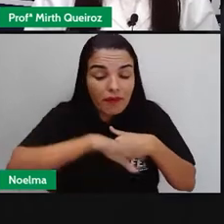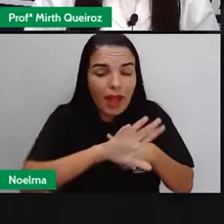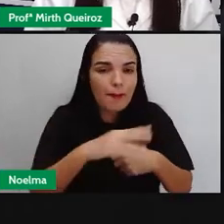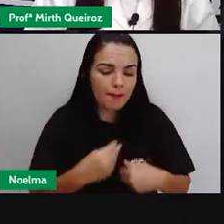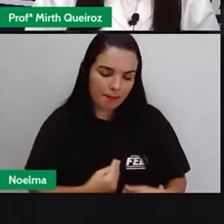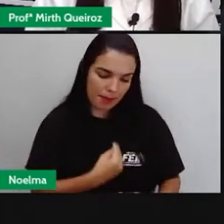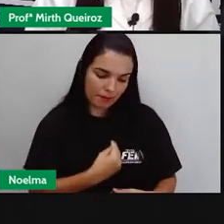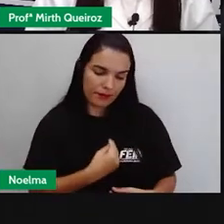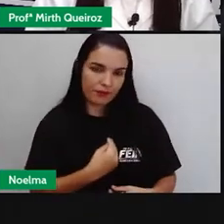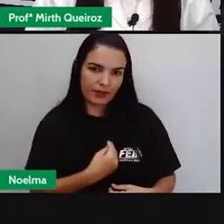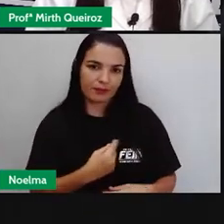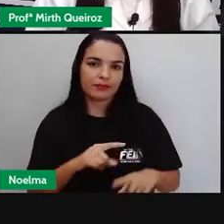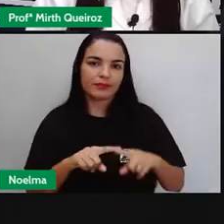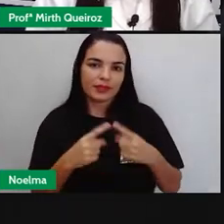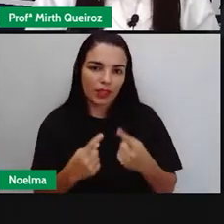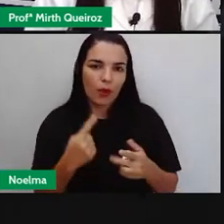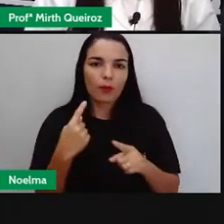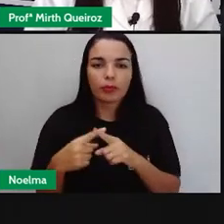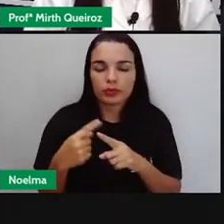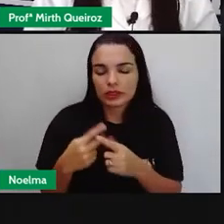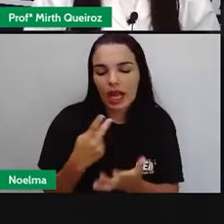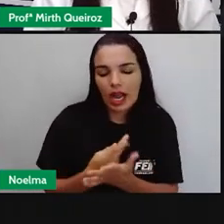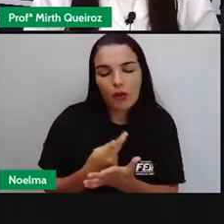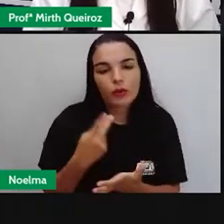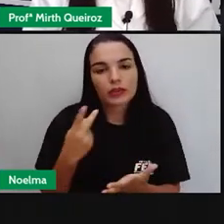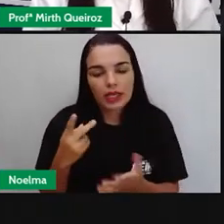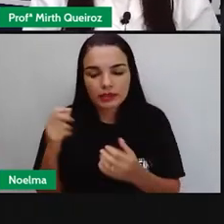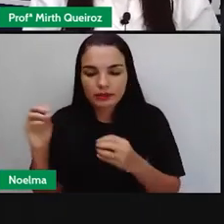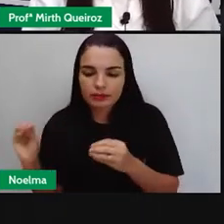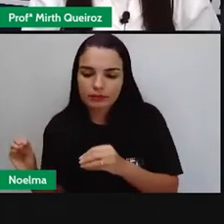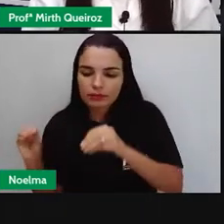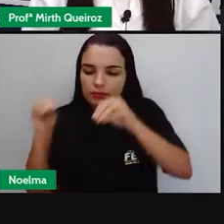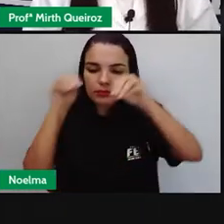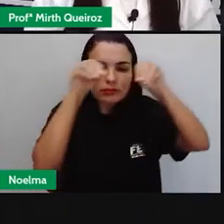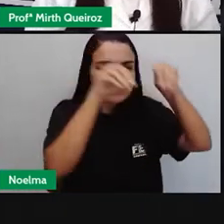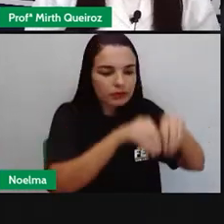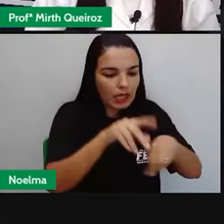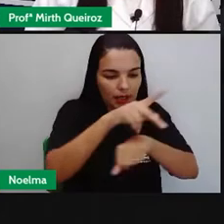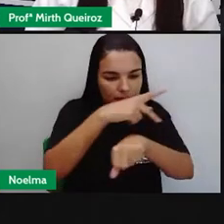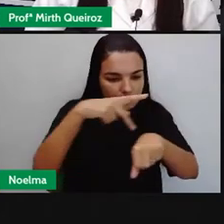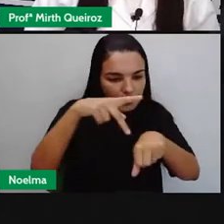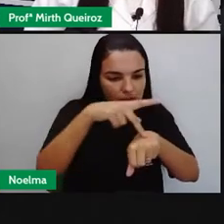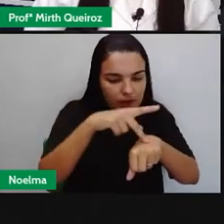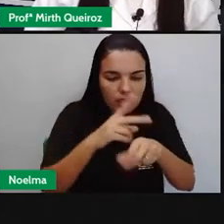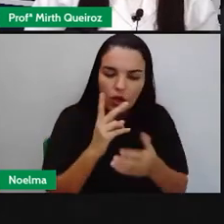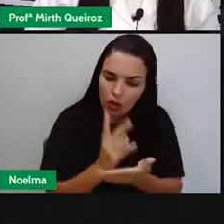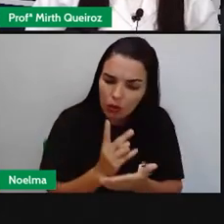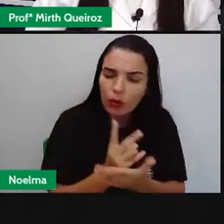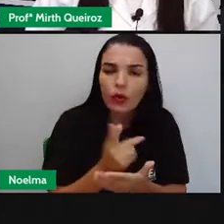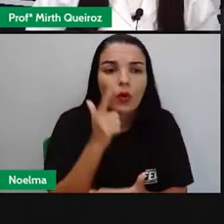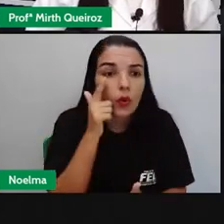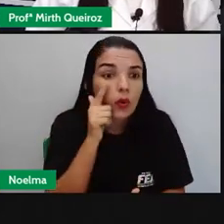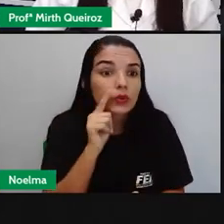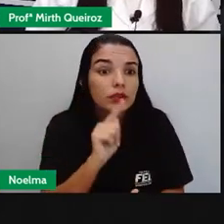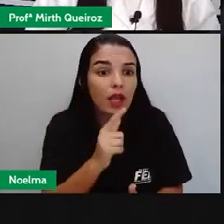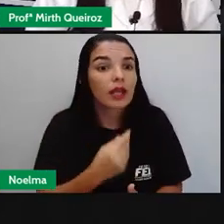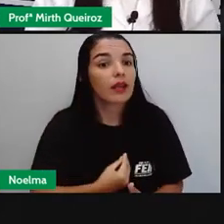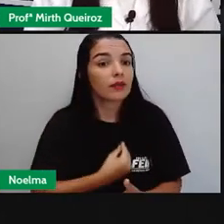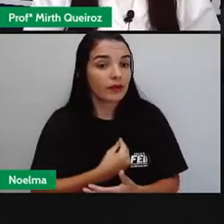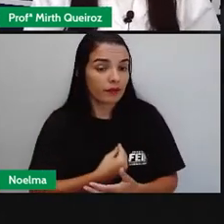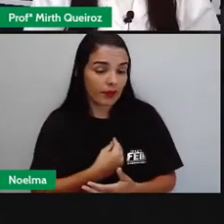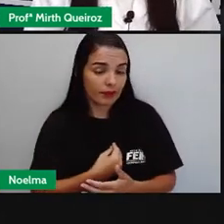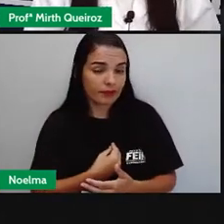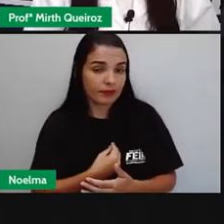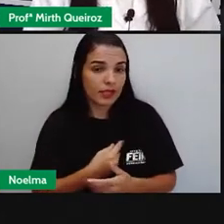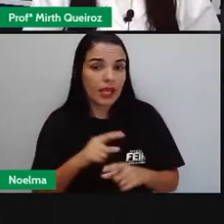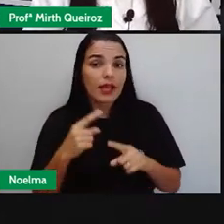quando pessoas saem do seu país natal e se estabelecem em um novo. E geralmente eles vêm, eles fazem isso por quê, gente?